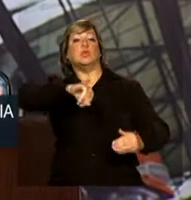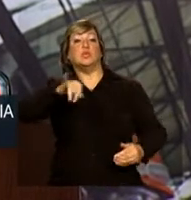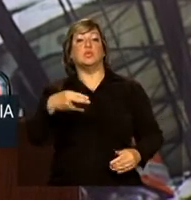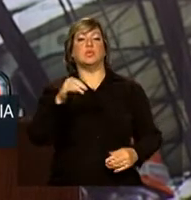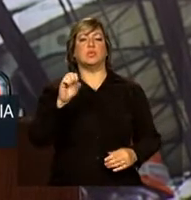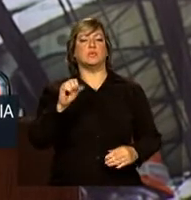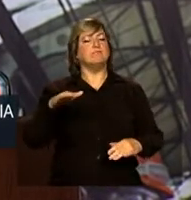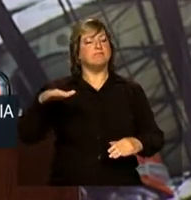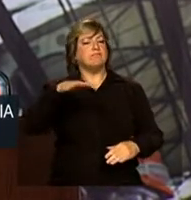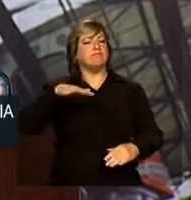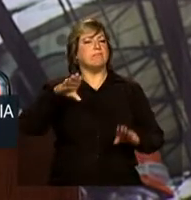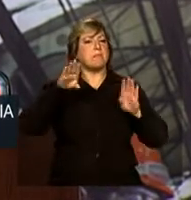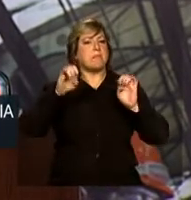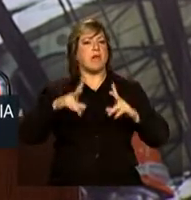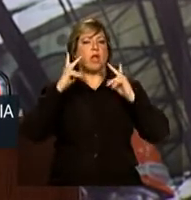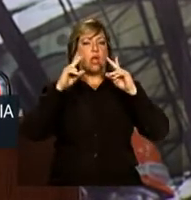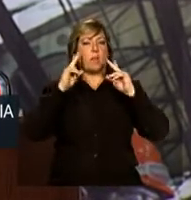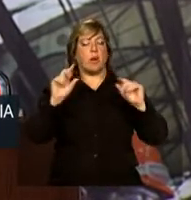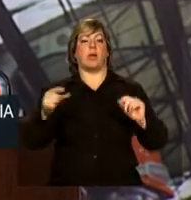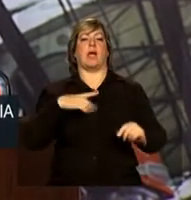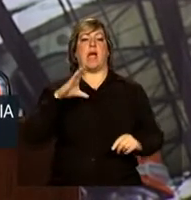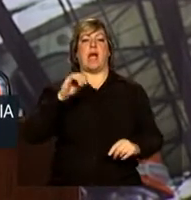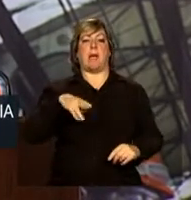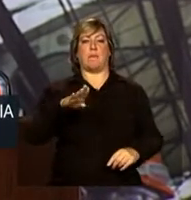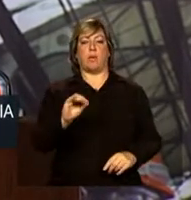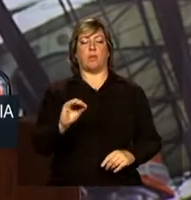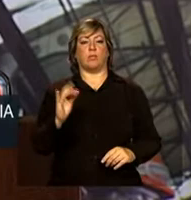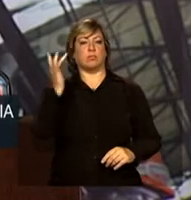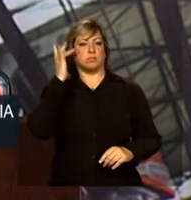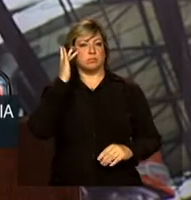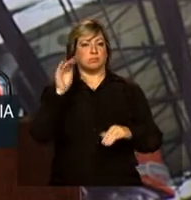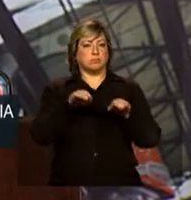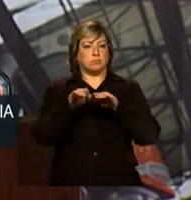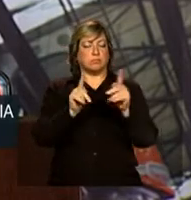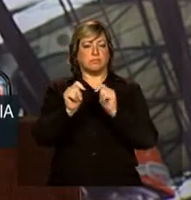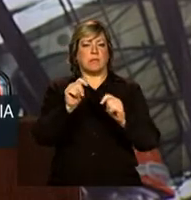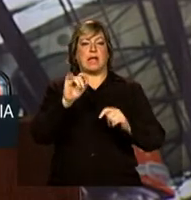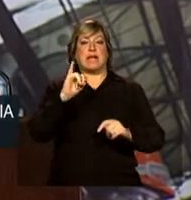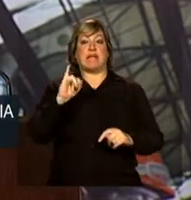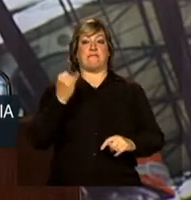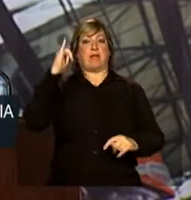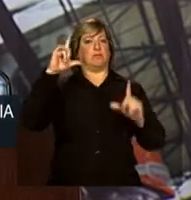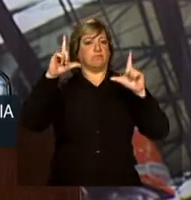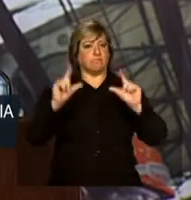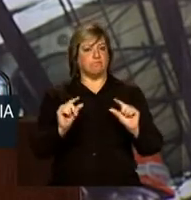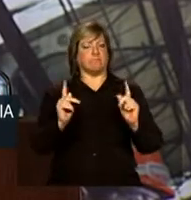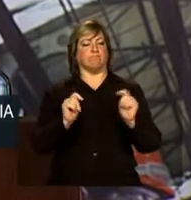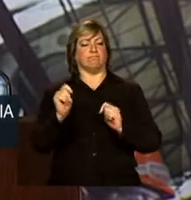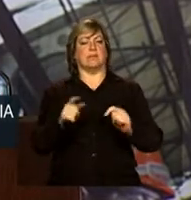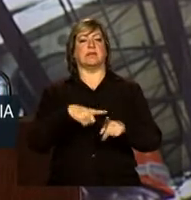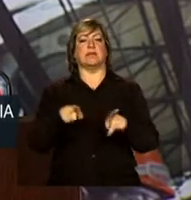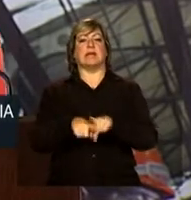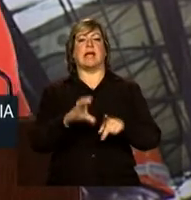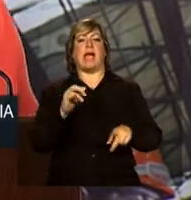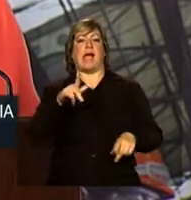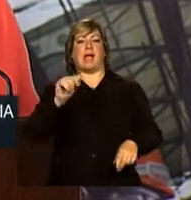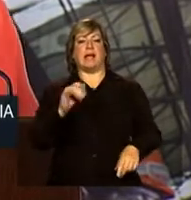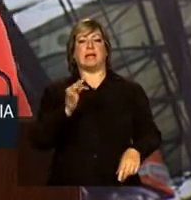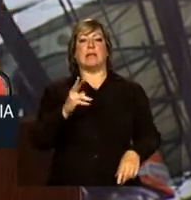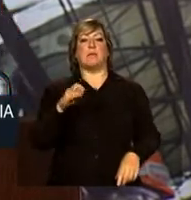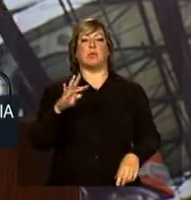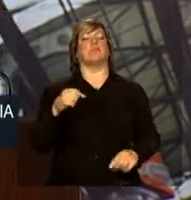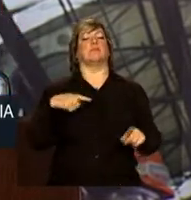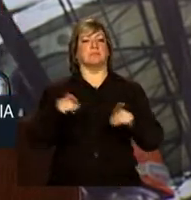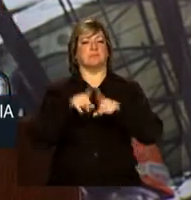níveis civilizados, câmbio equilibrado, inflação sobre controle, carga tributária mais racional,